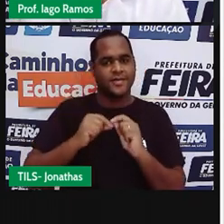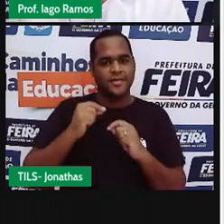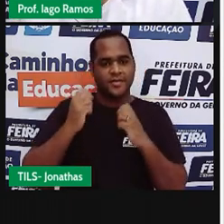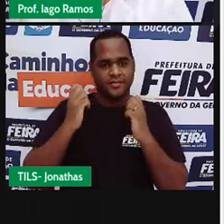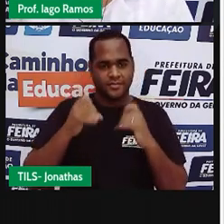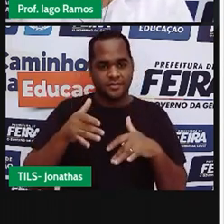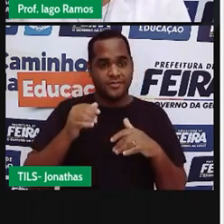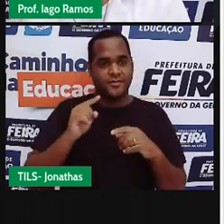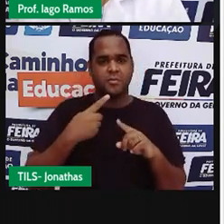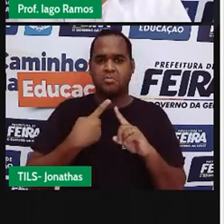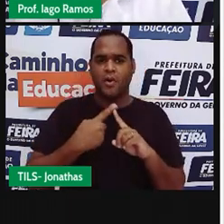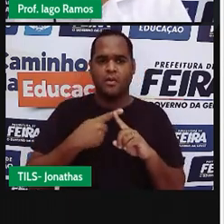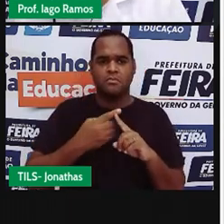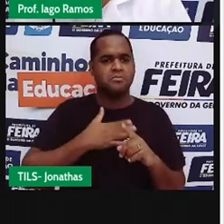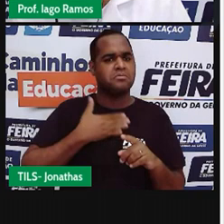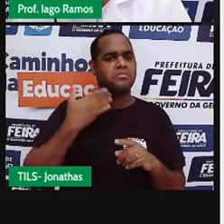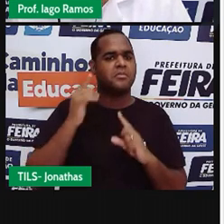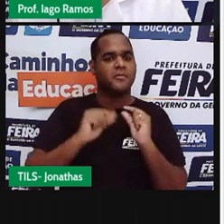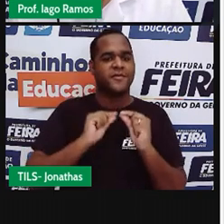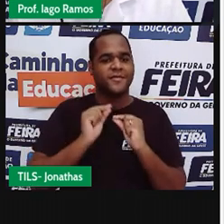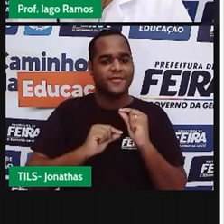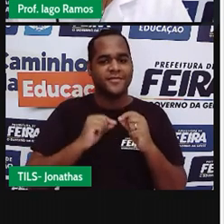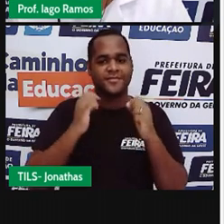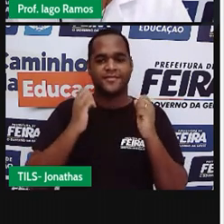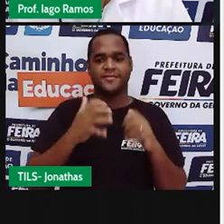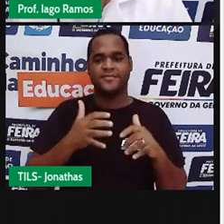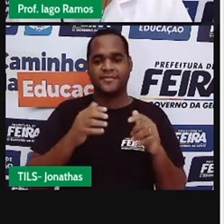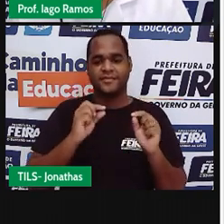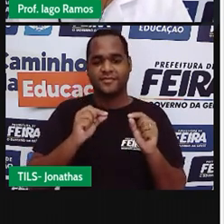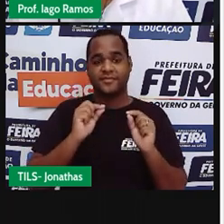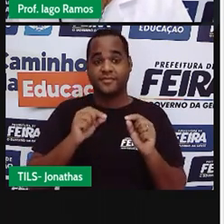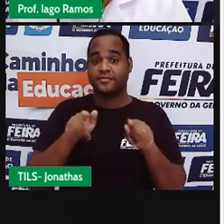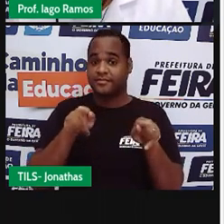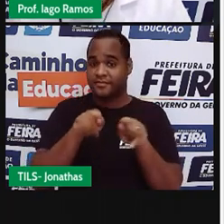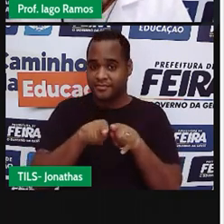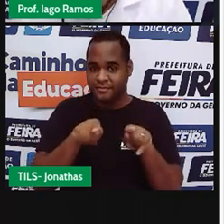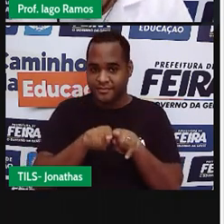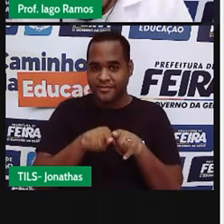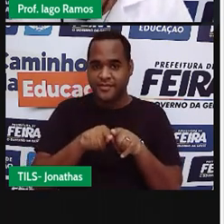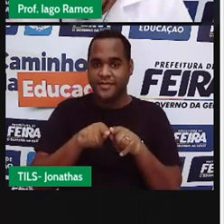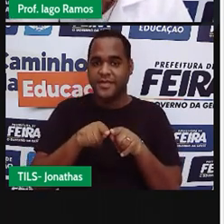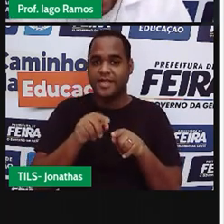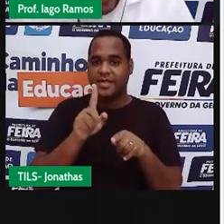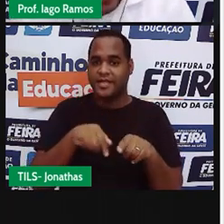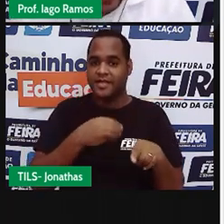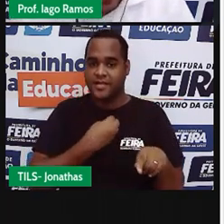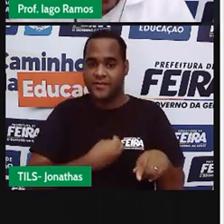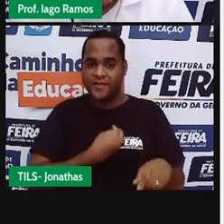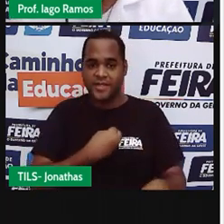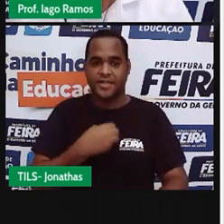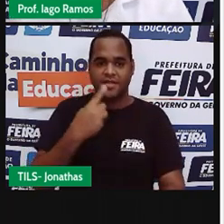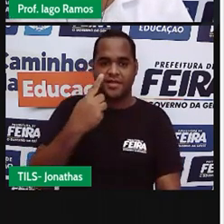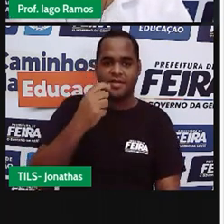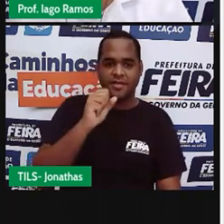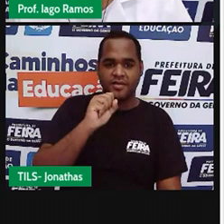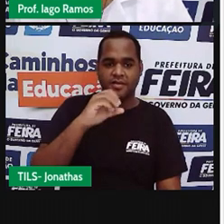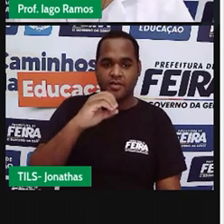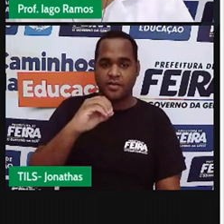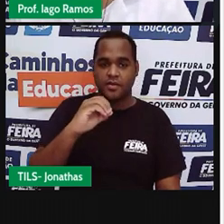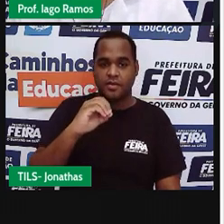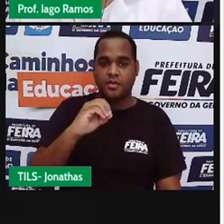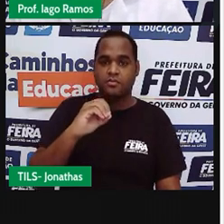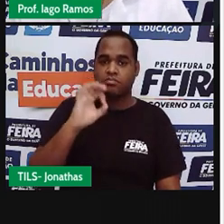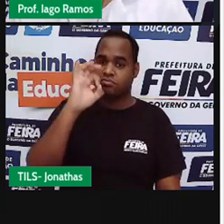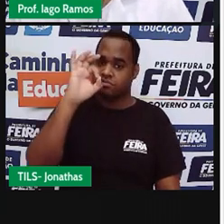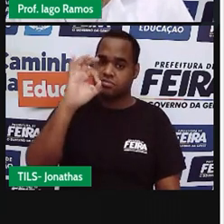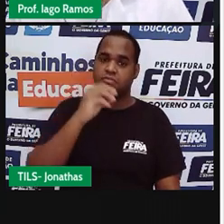Por que você se assustou? Porque também deu 180. Uai!